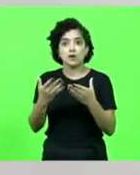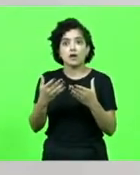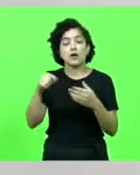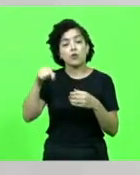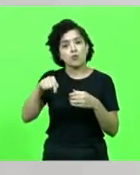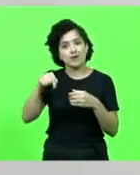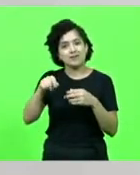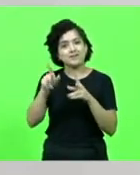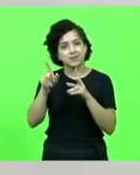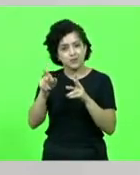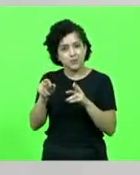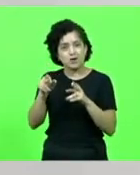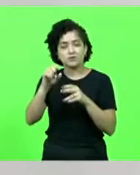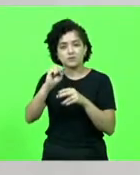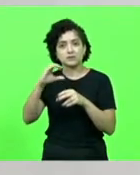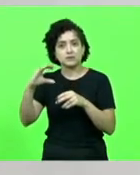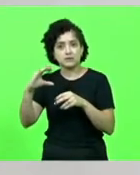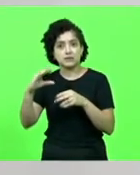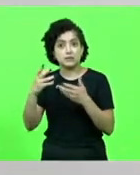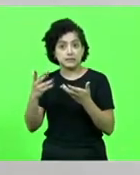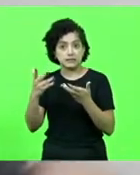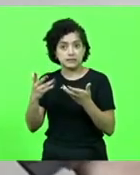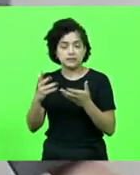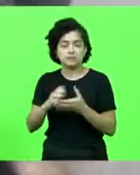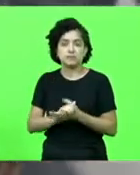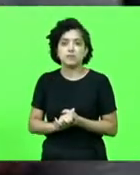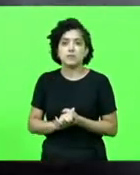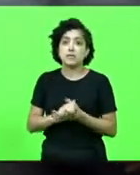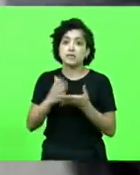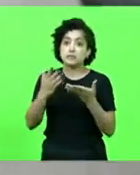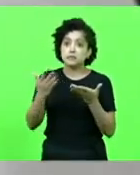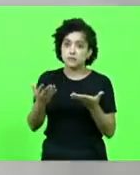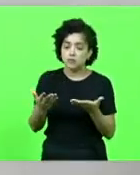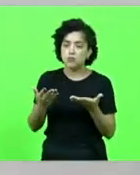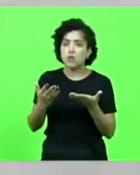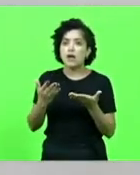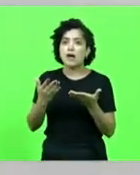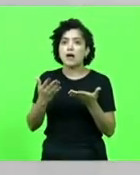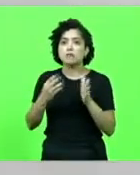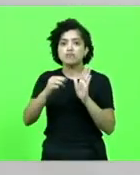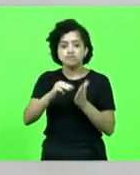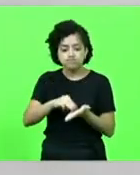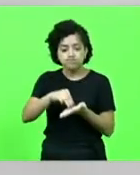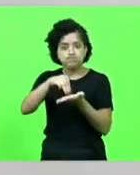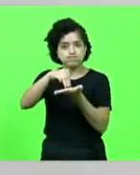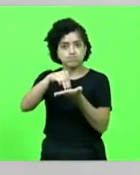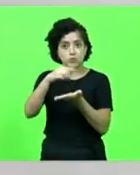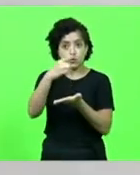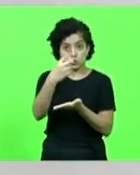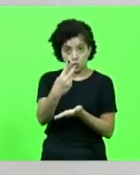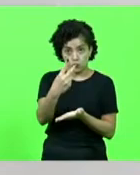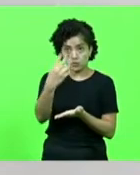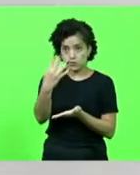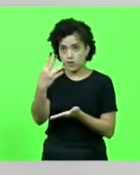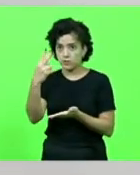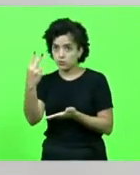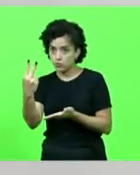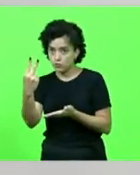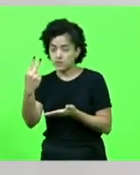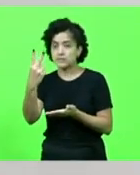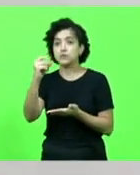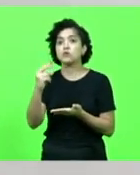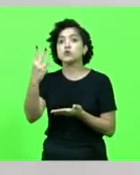o nosso Estado desejava. Por esse motivo, nós fizemos, então, uma moção 242.9 em 2019,